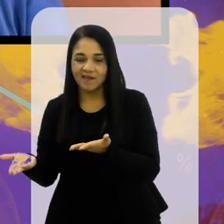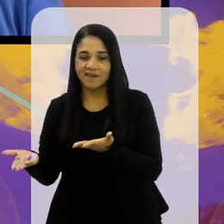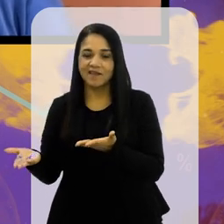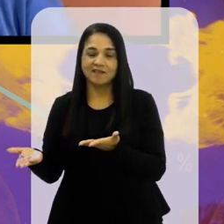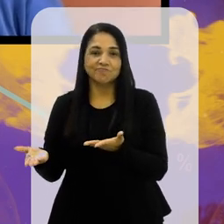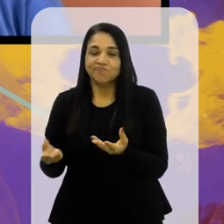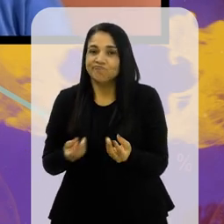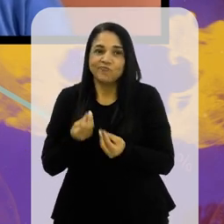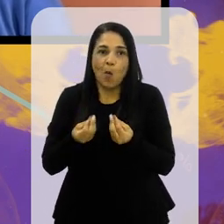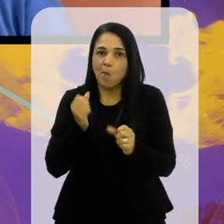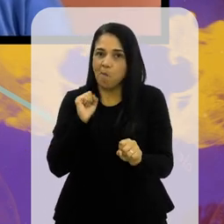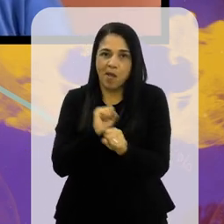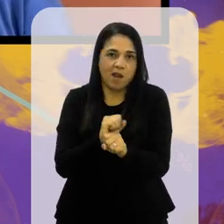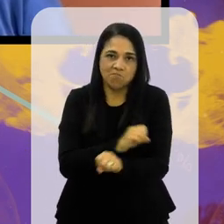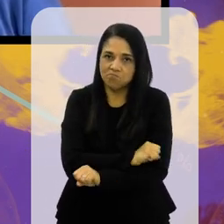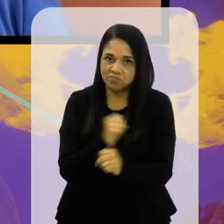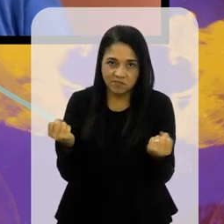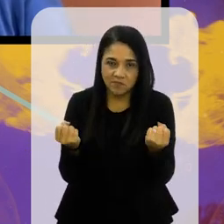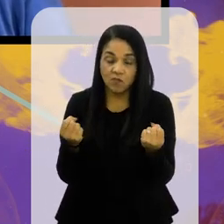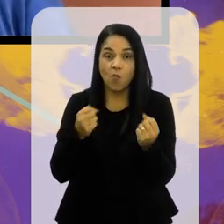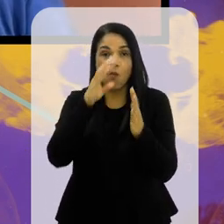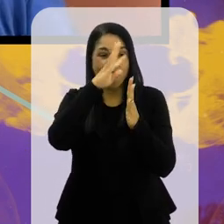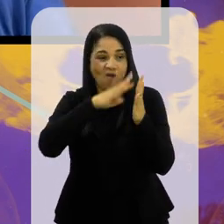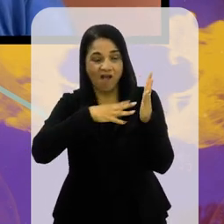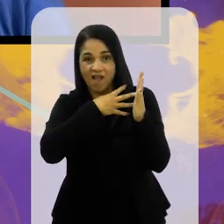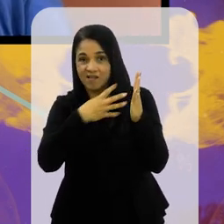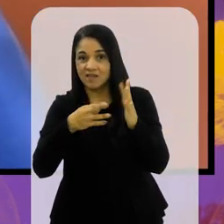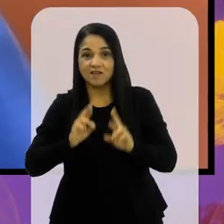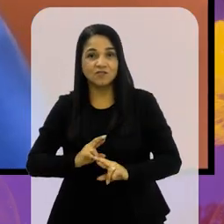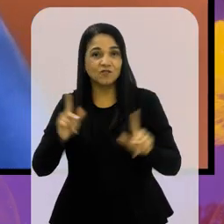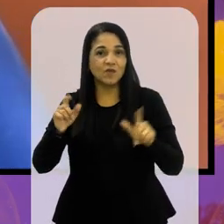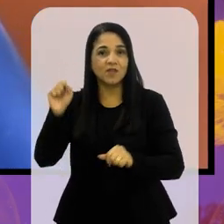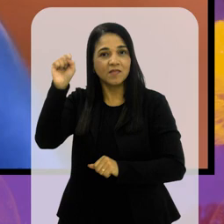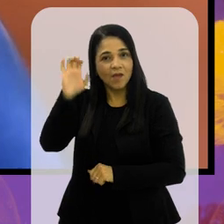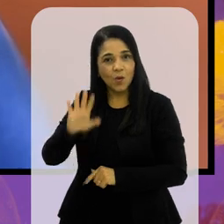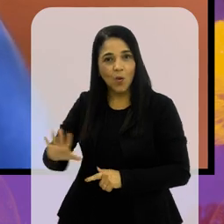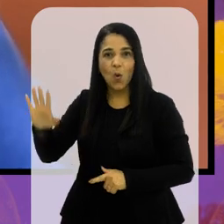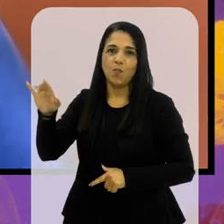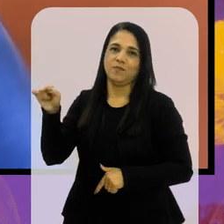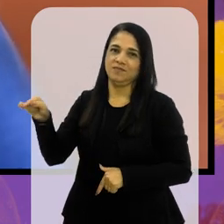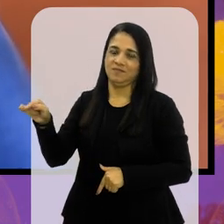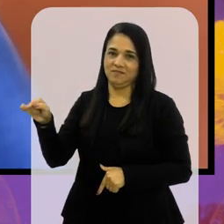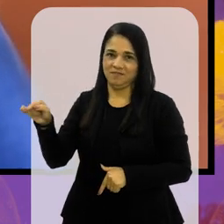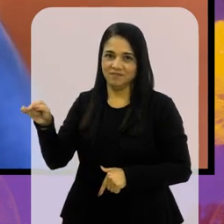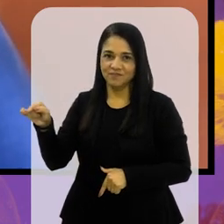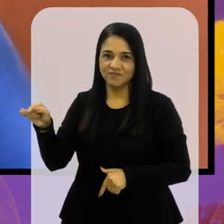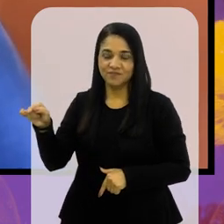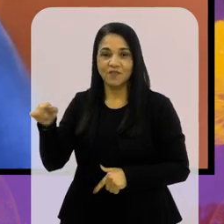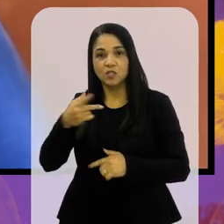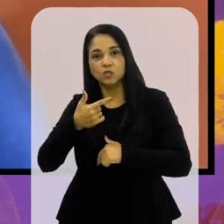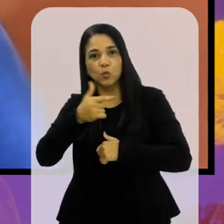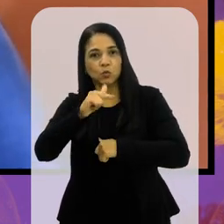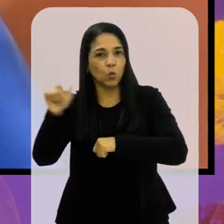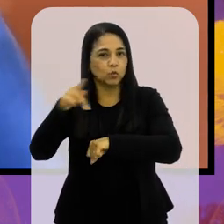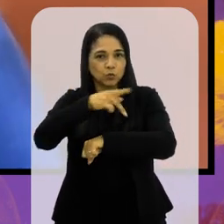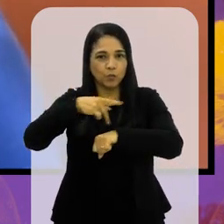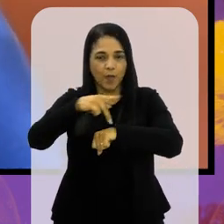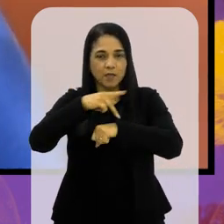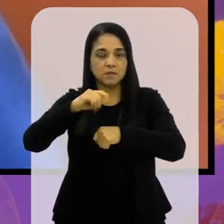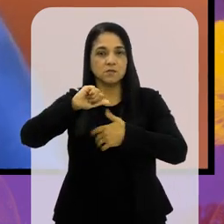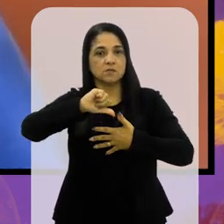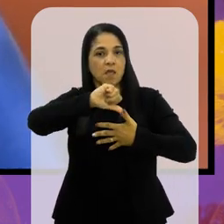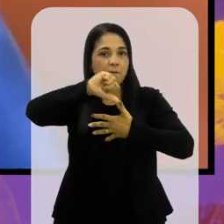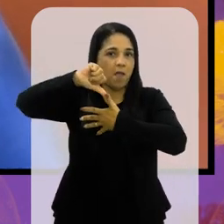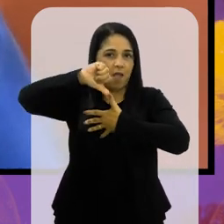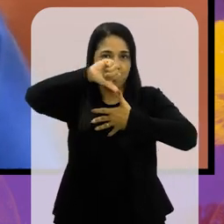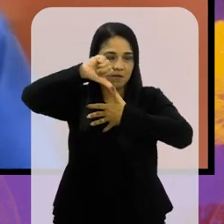competição. Você não tem como parar. O nosso calendário é diferente do calendário europeu e de